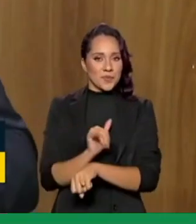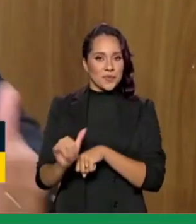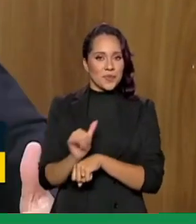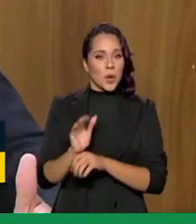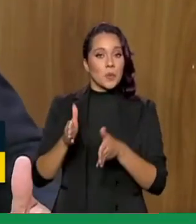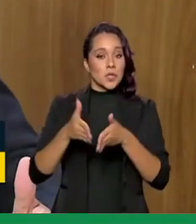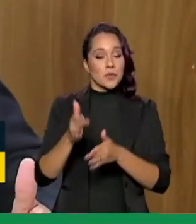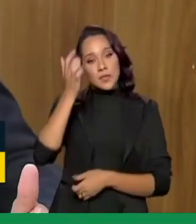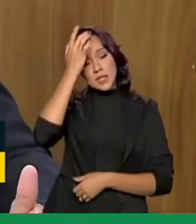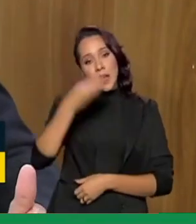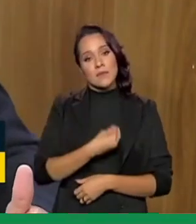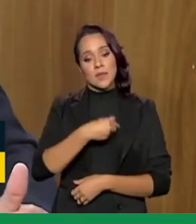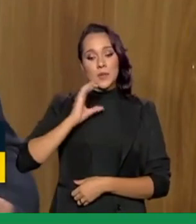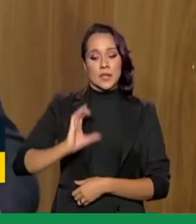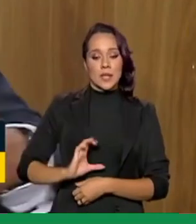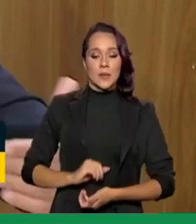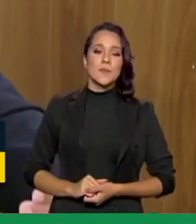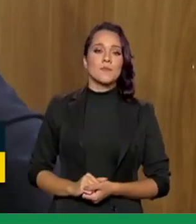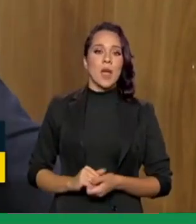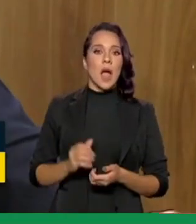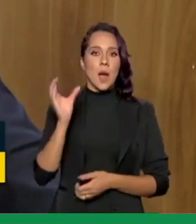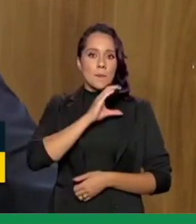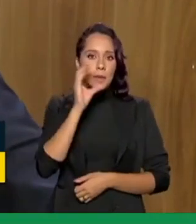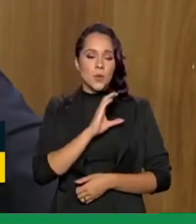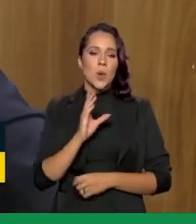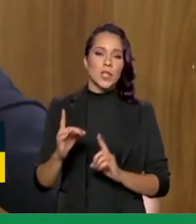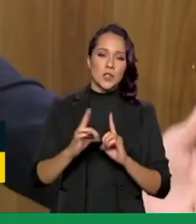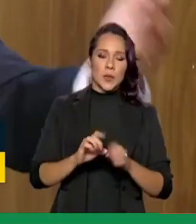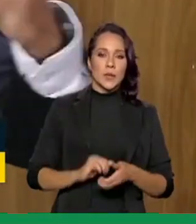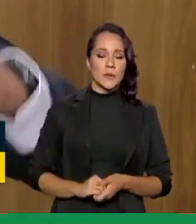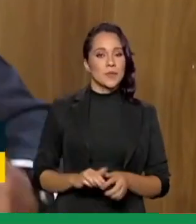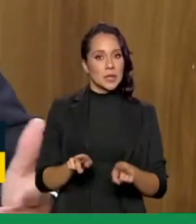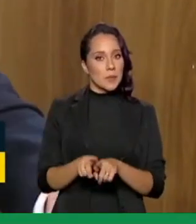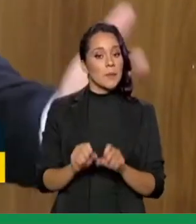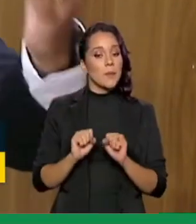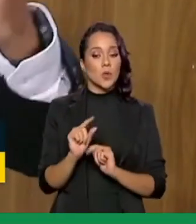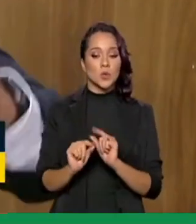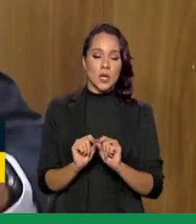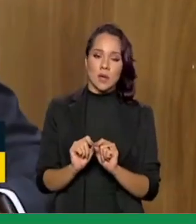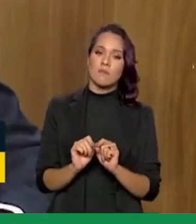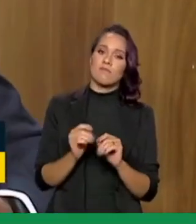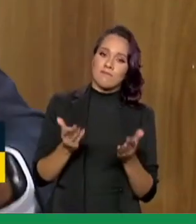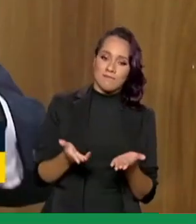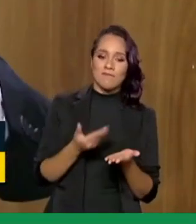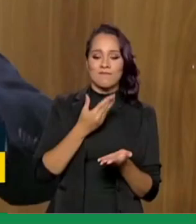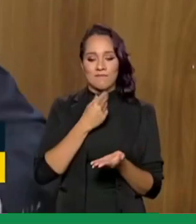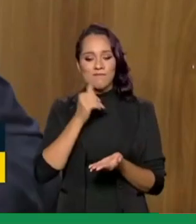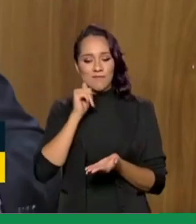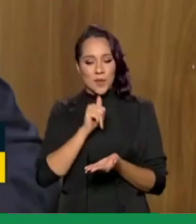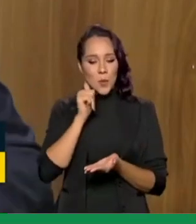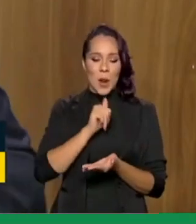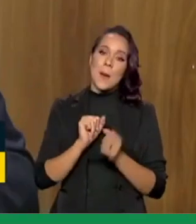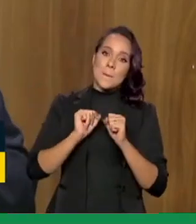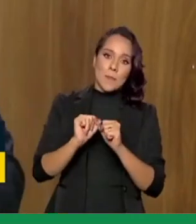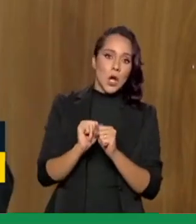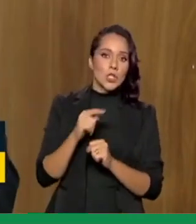visa facilitar a vida do cidadão otimizar o atendimento e ele pode ela pode hoje então dona Maria e seu